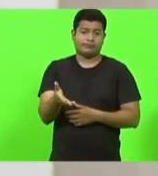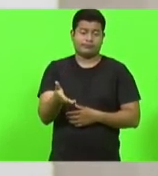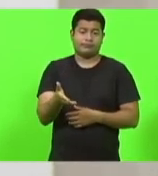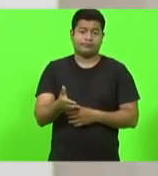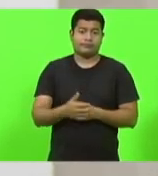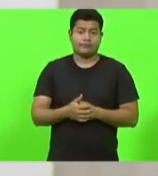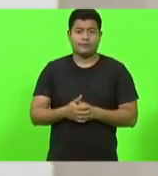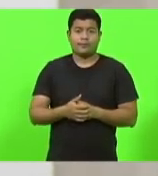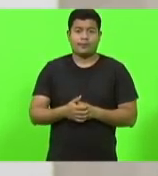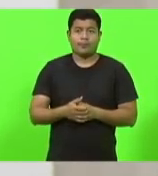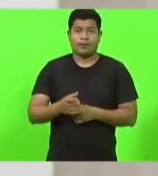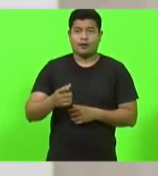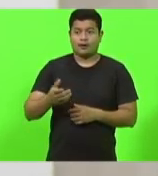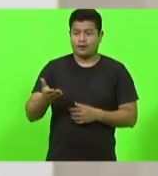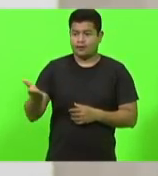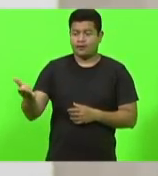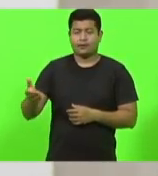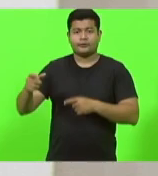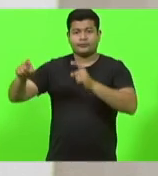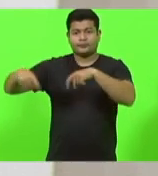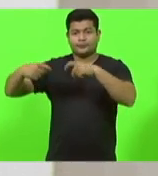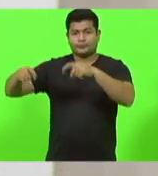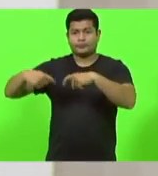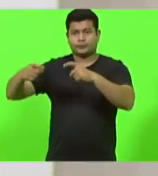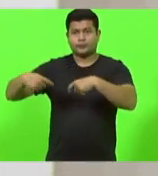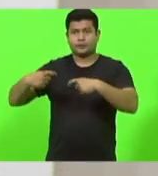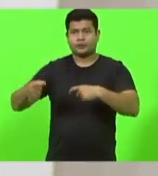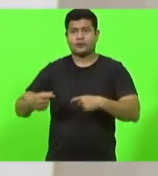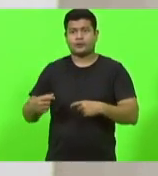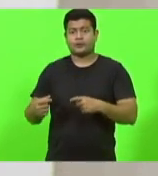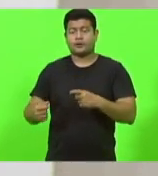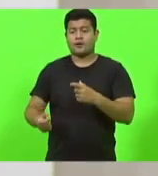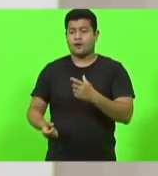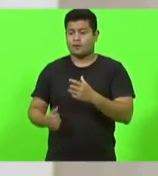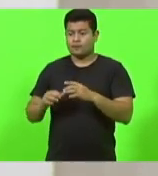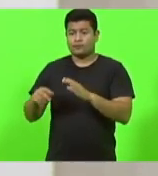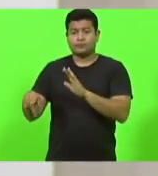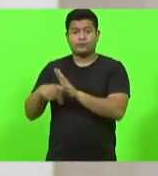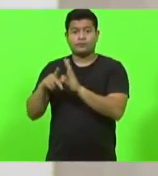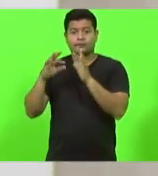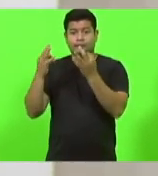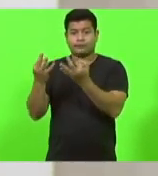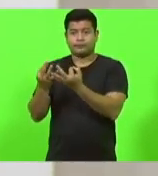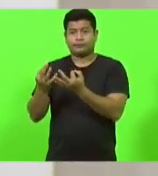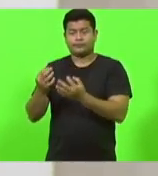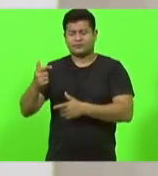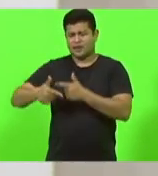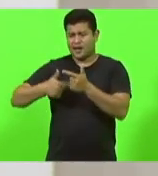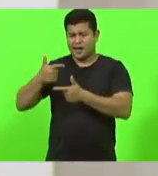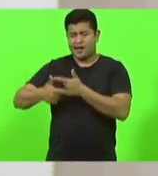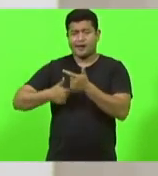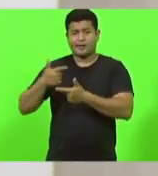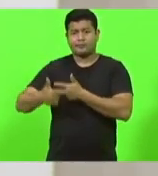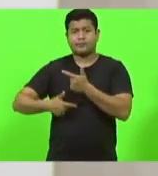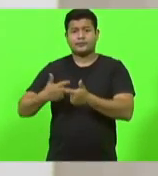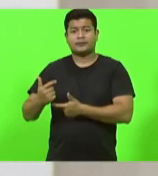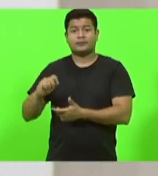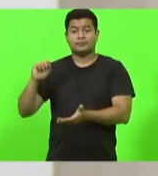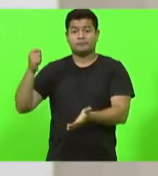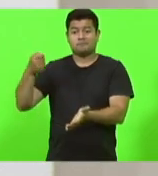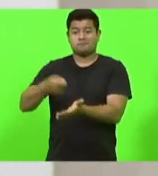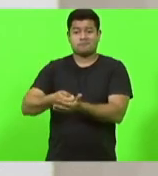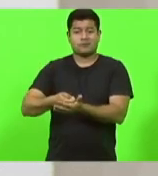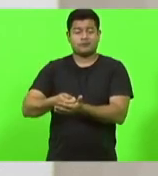Os nossos agricultores e agricultoras familiares trabalham, pagam para trabalhar.